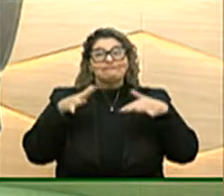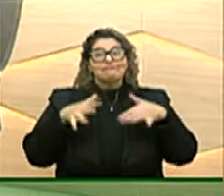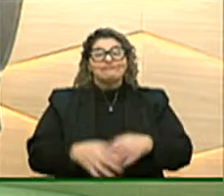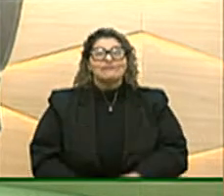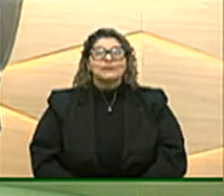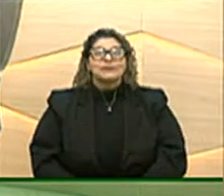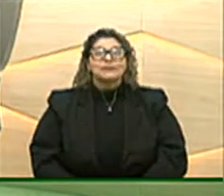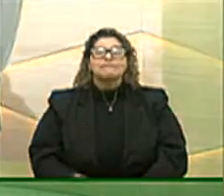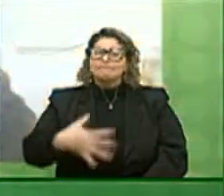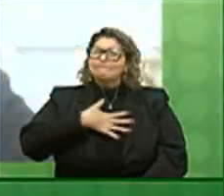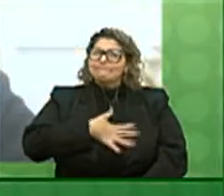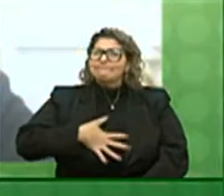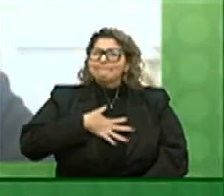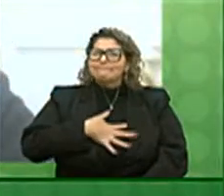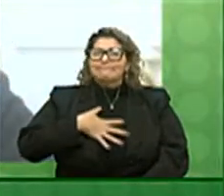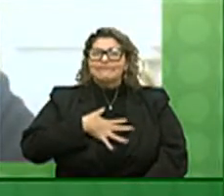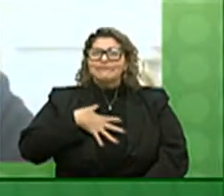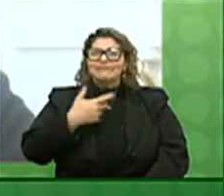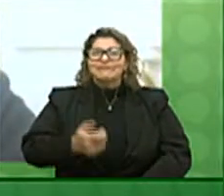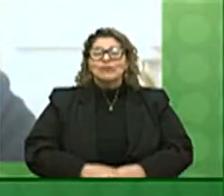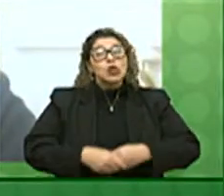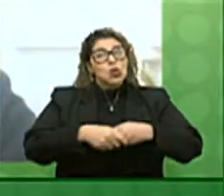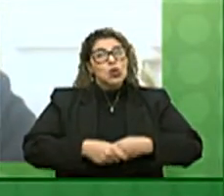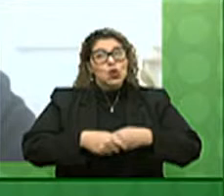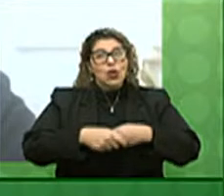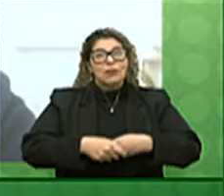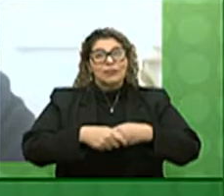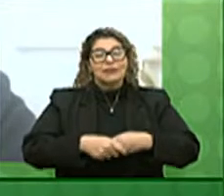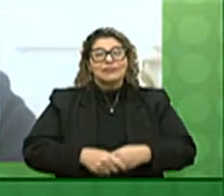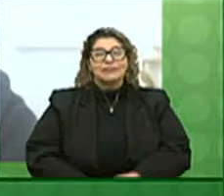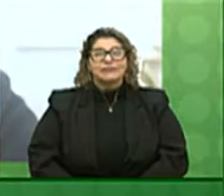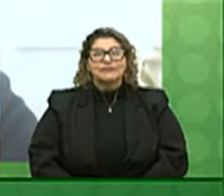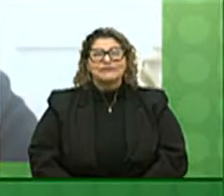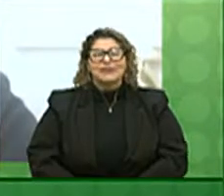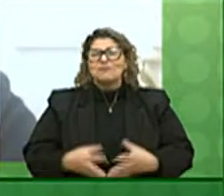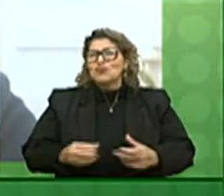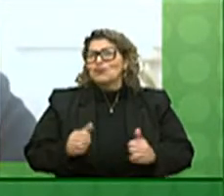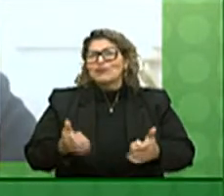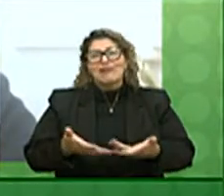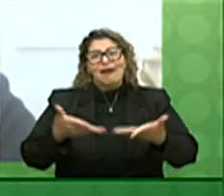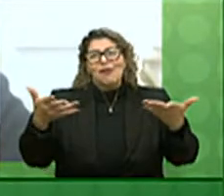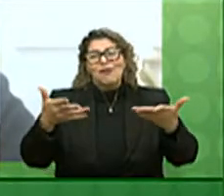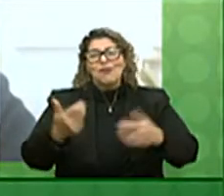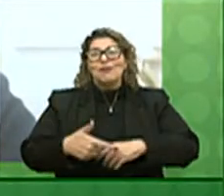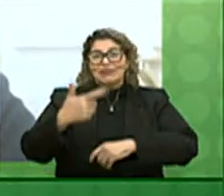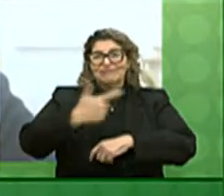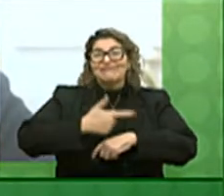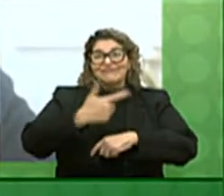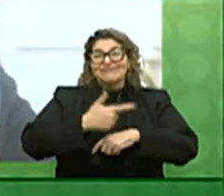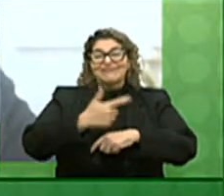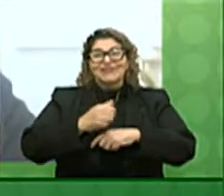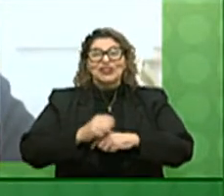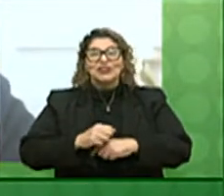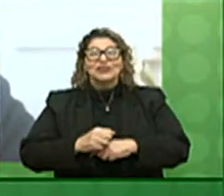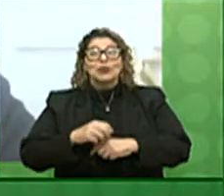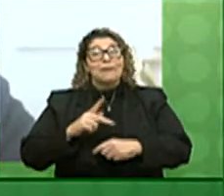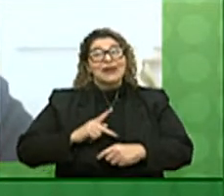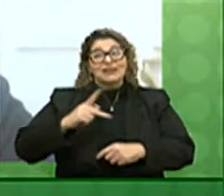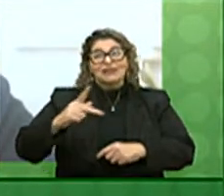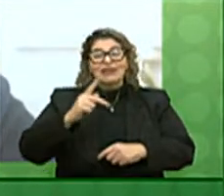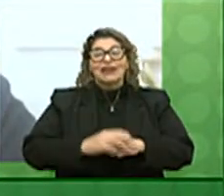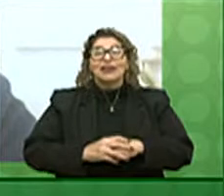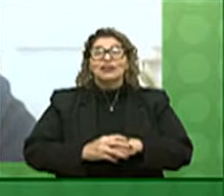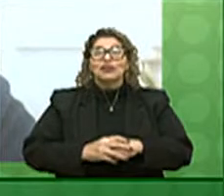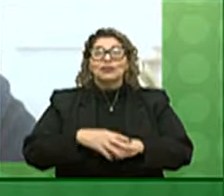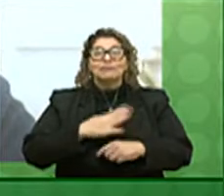Uma grande alegria, quero saudar com muita honra o nosso vice-presidente da República, general Hamilton